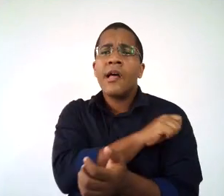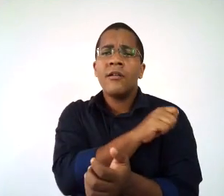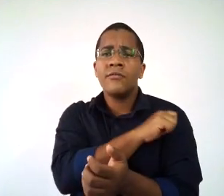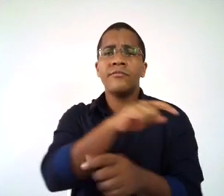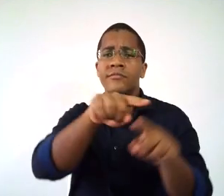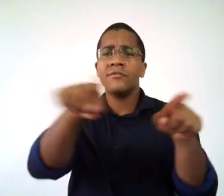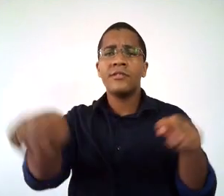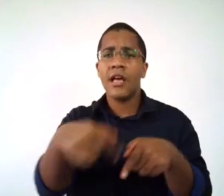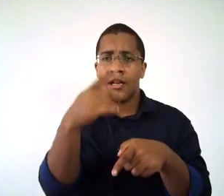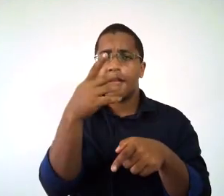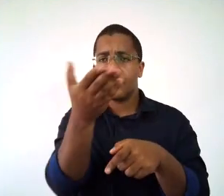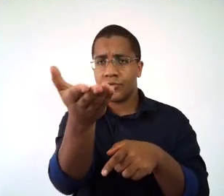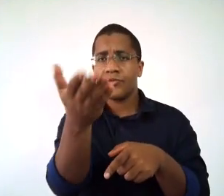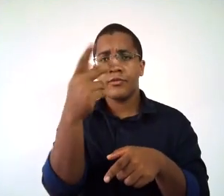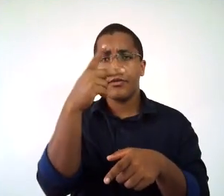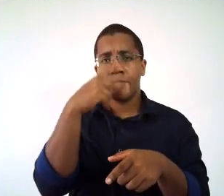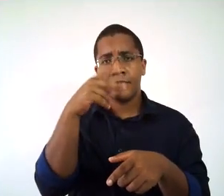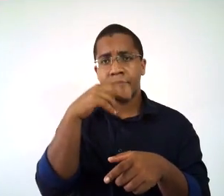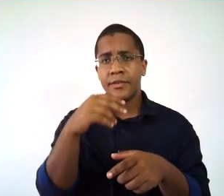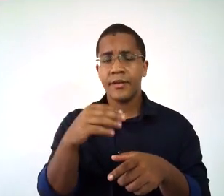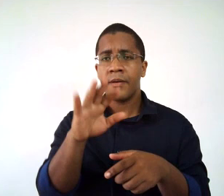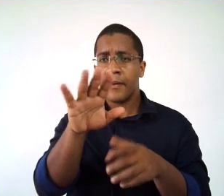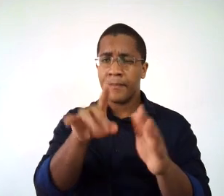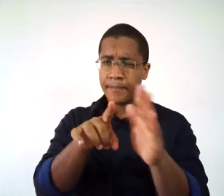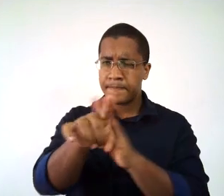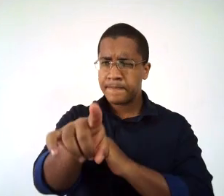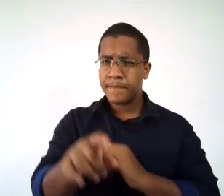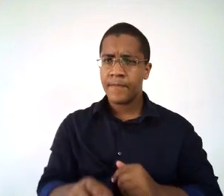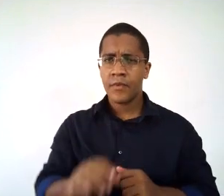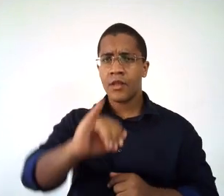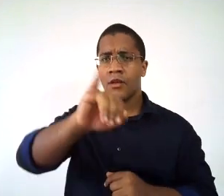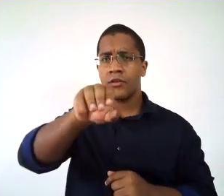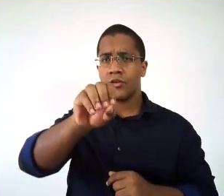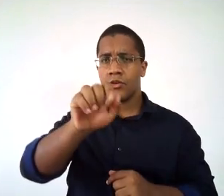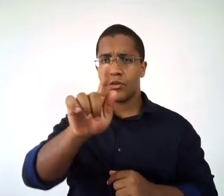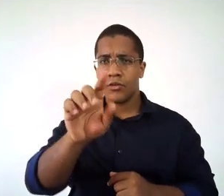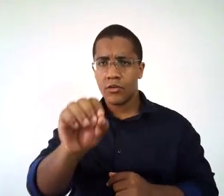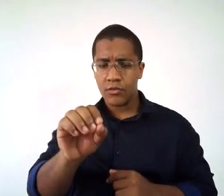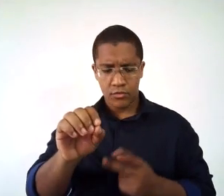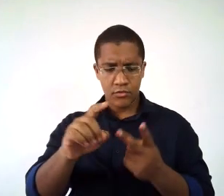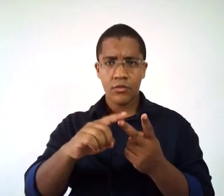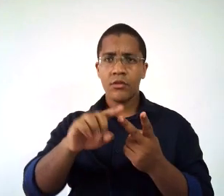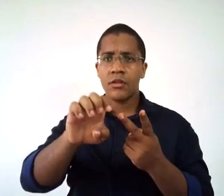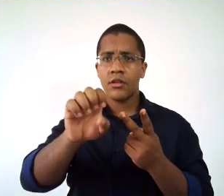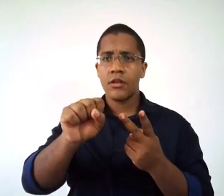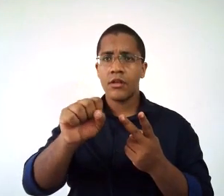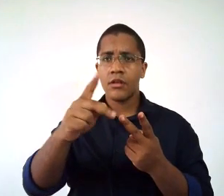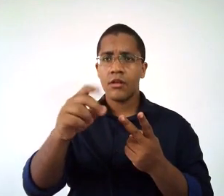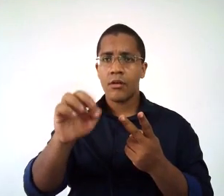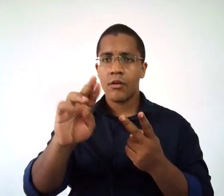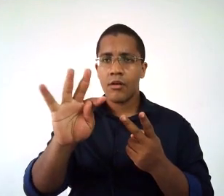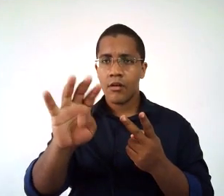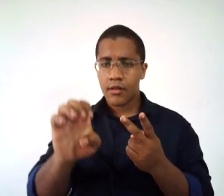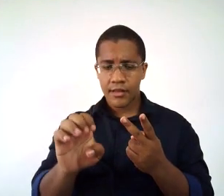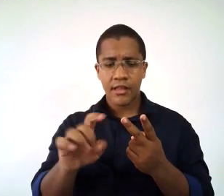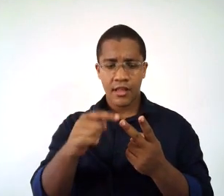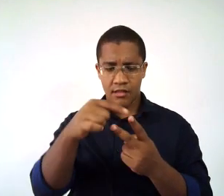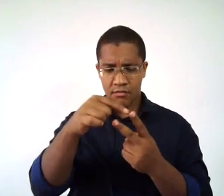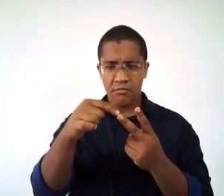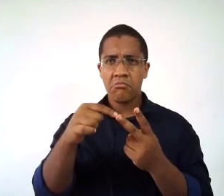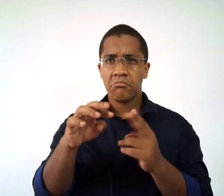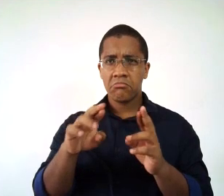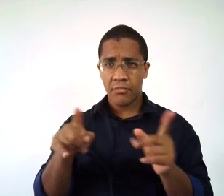aula. Jogo é diferente de esporte? Como assim professora? Se eu digo que vou assistir um jogo,